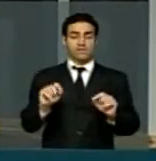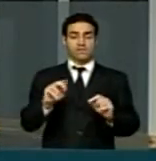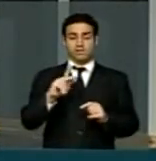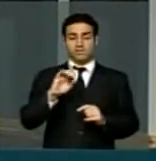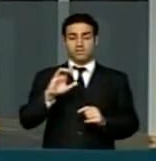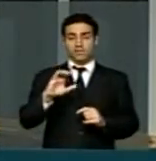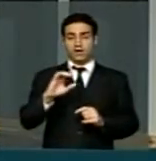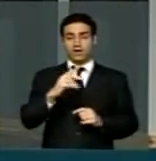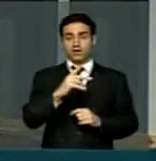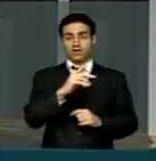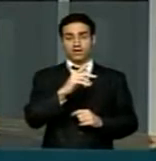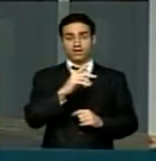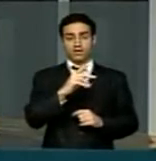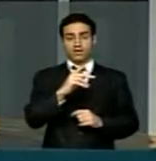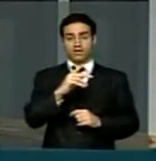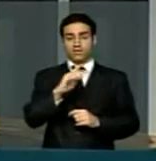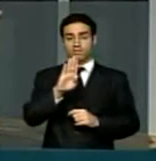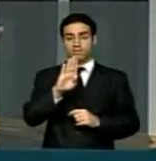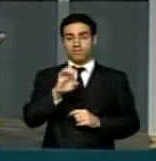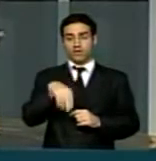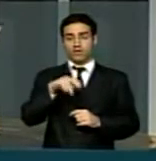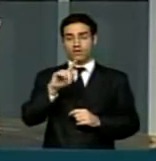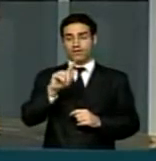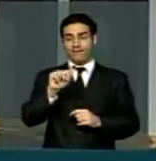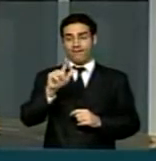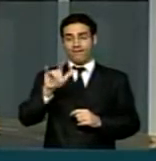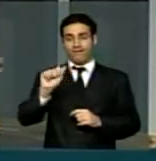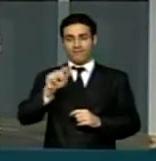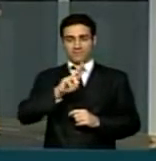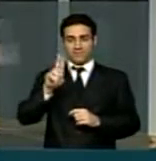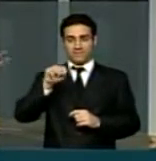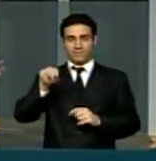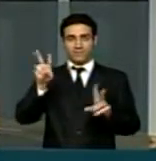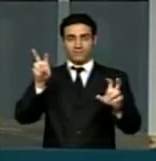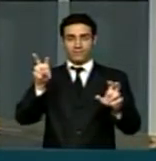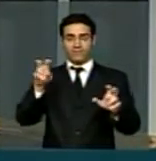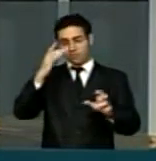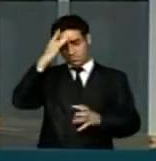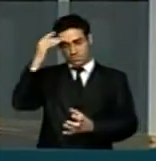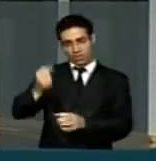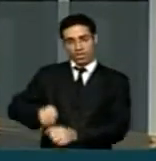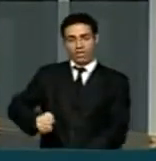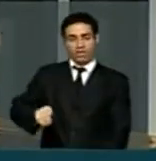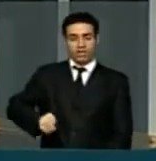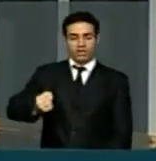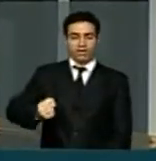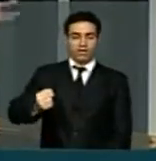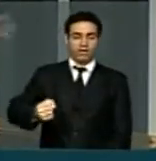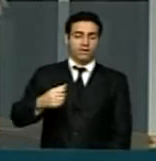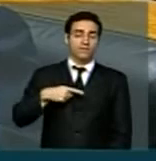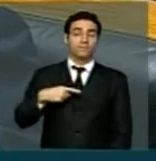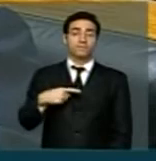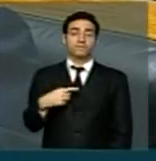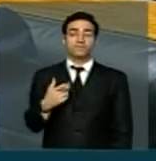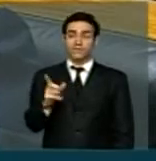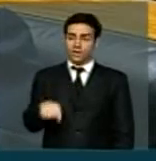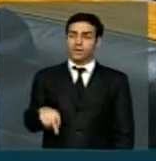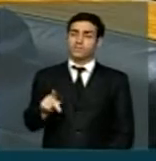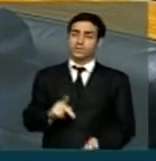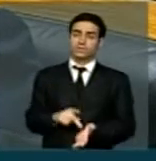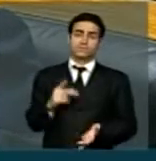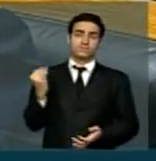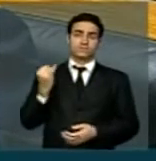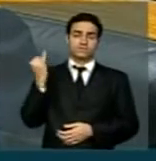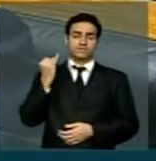Bengala. Será que isso é ou não é importante? E agora todos os novos